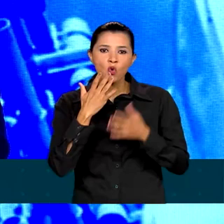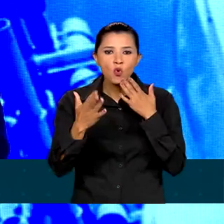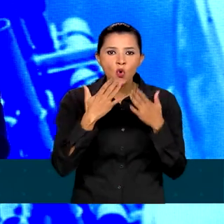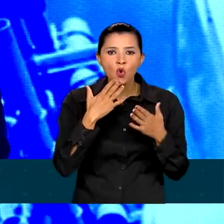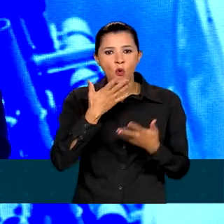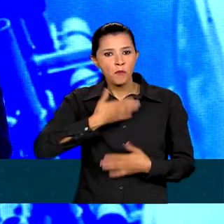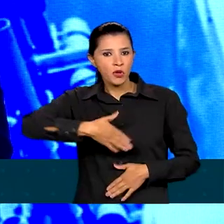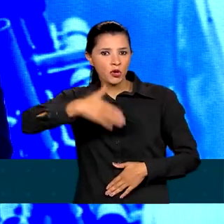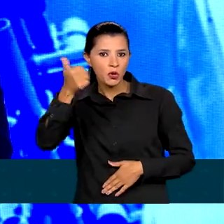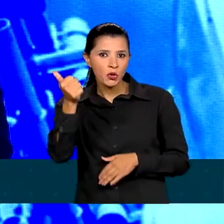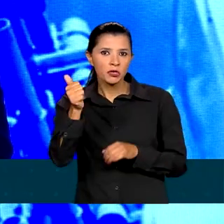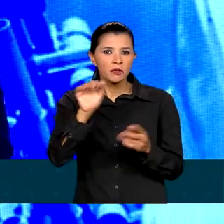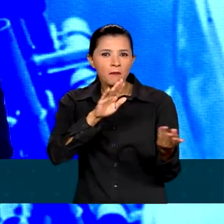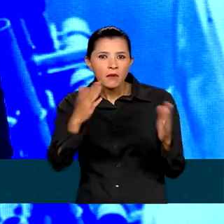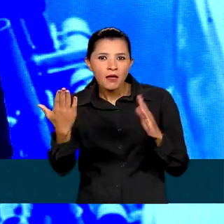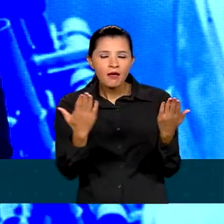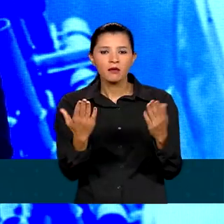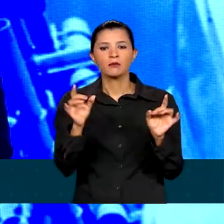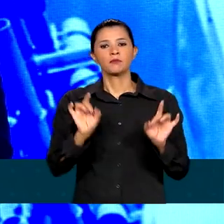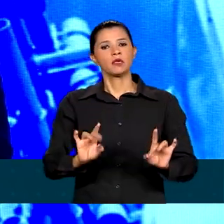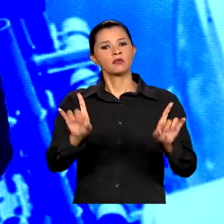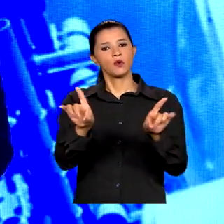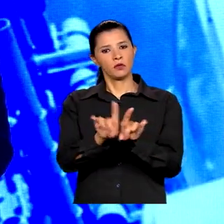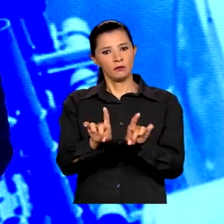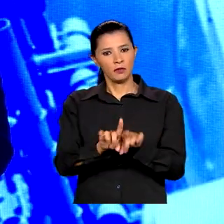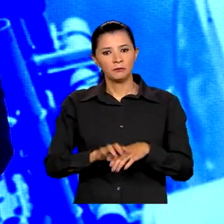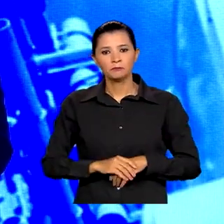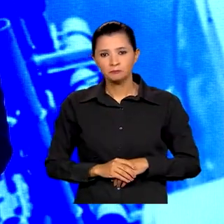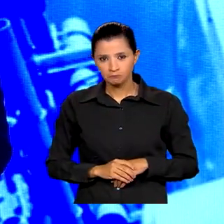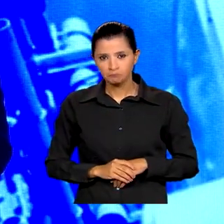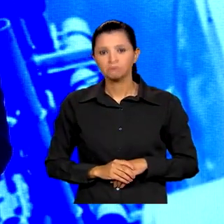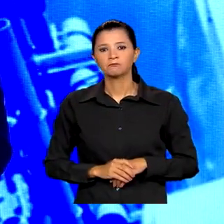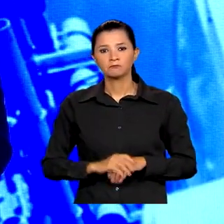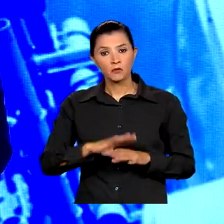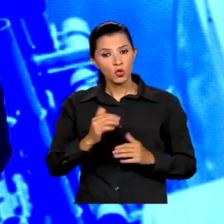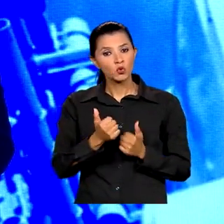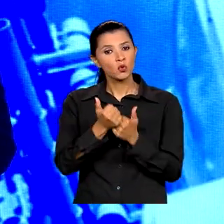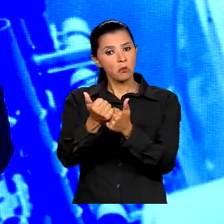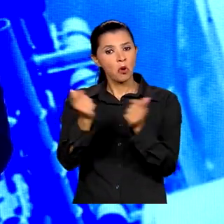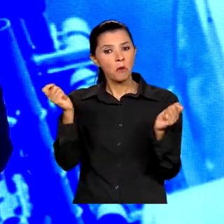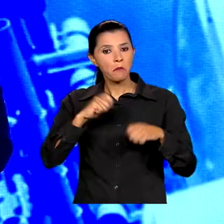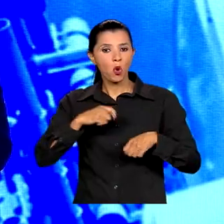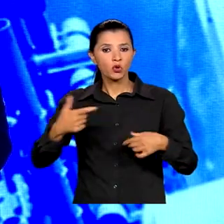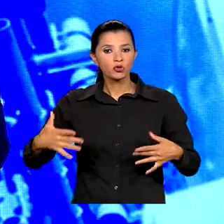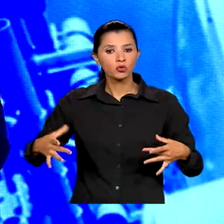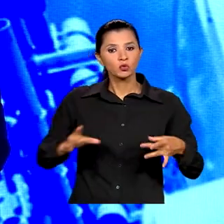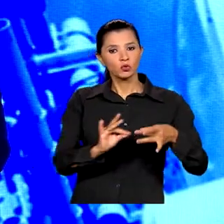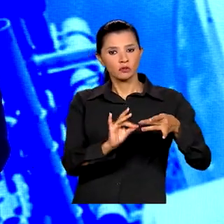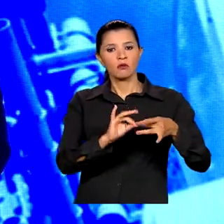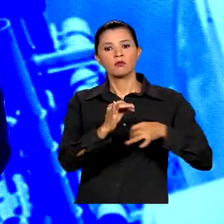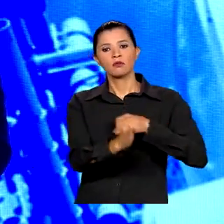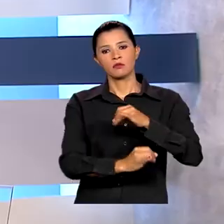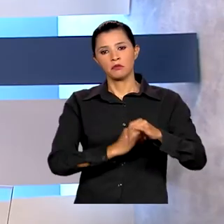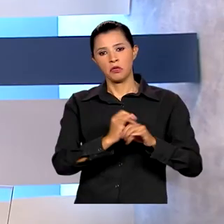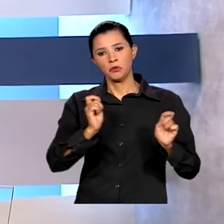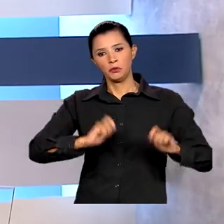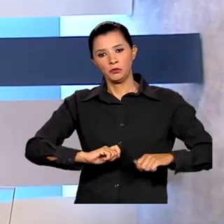imersivo e em especial, suporte para a conectividade à internet.